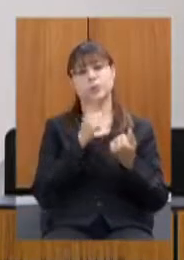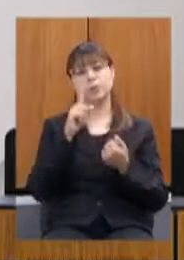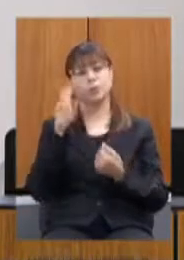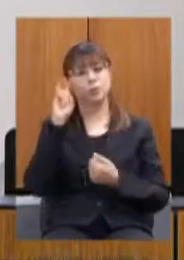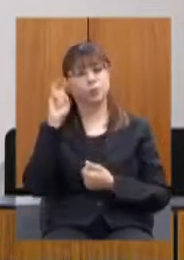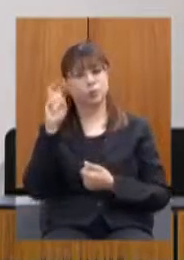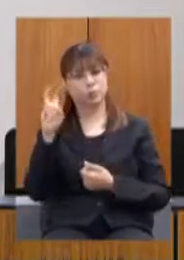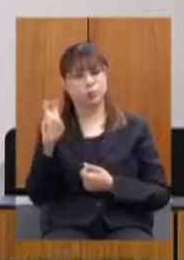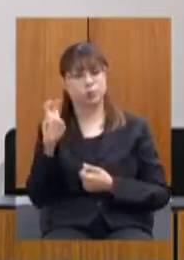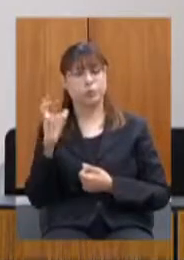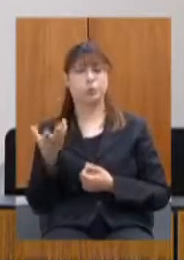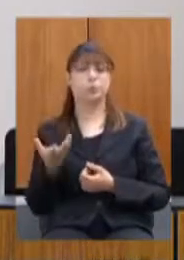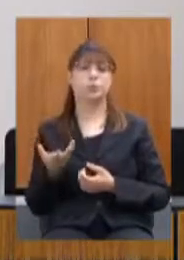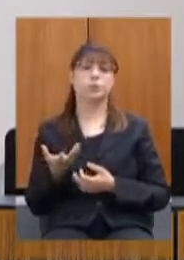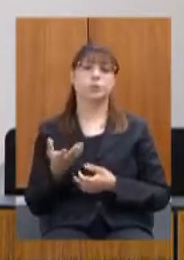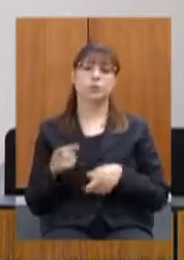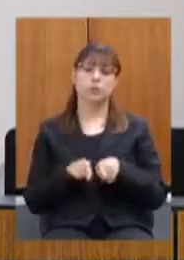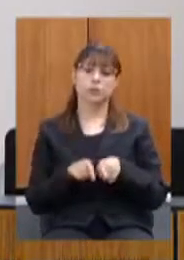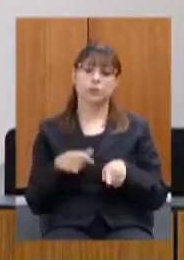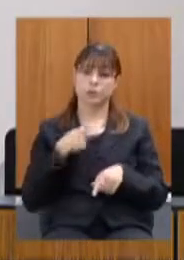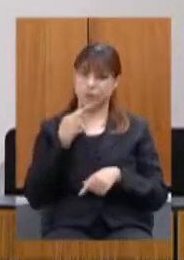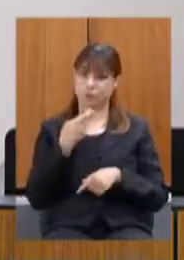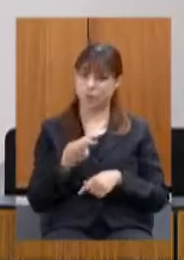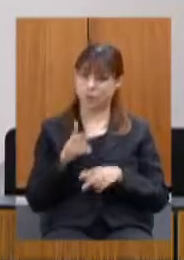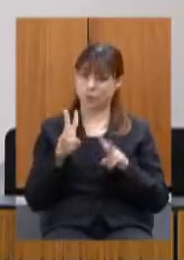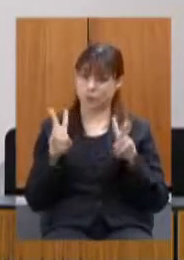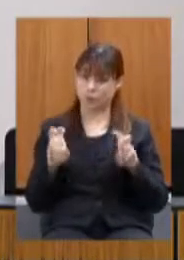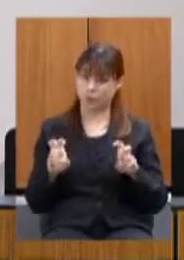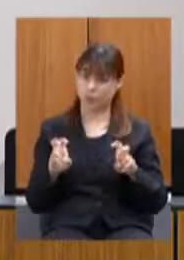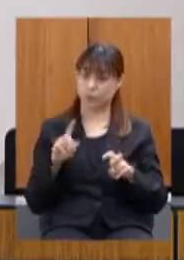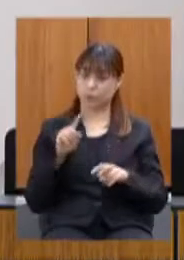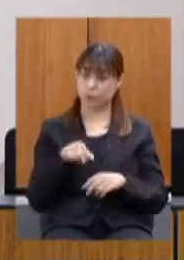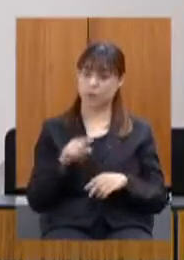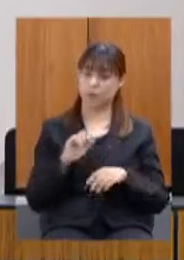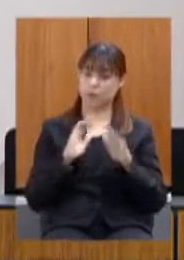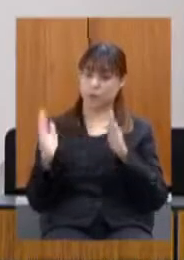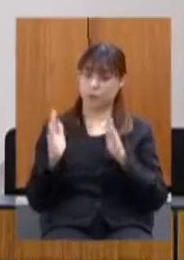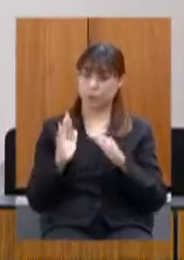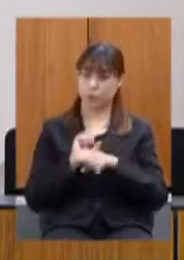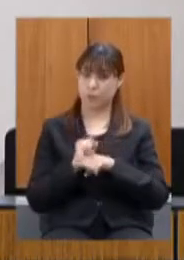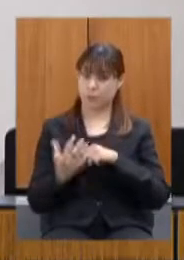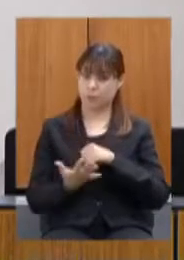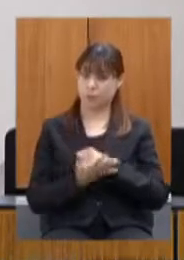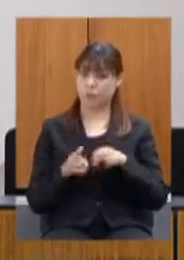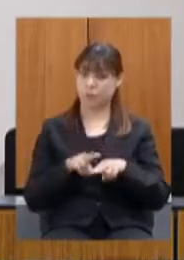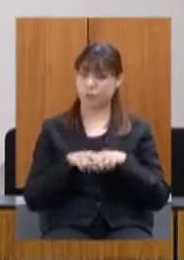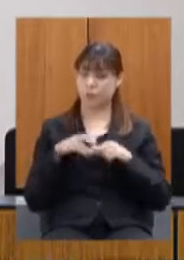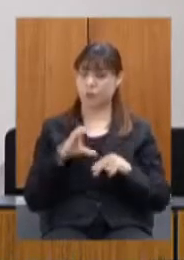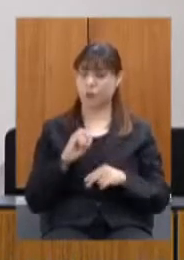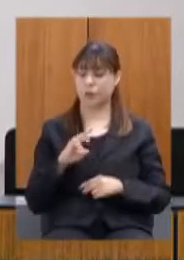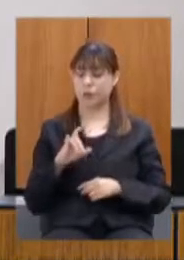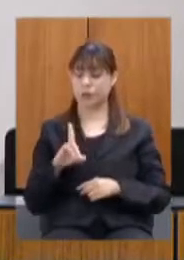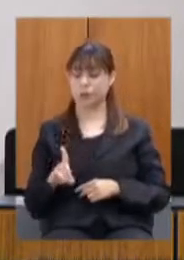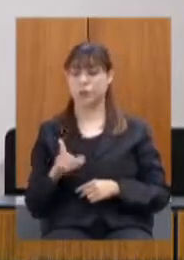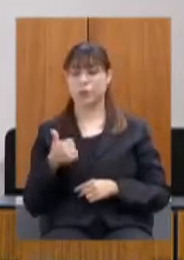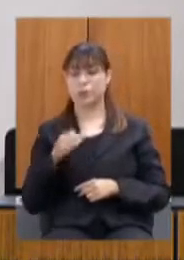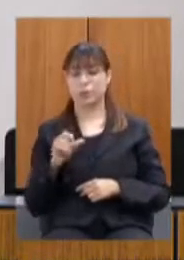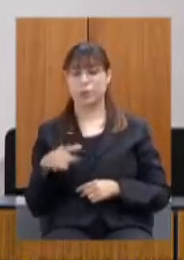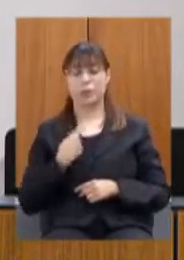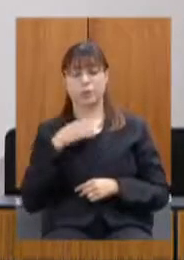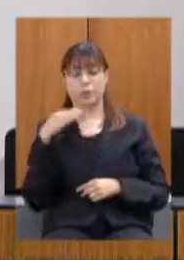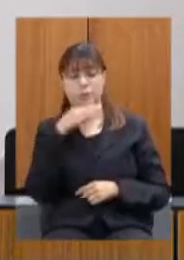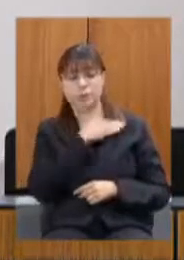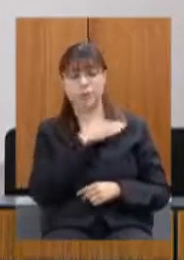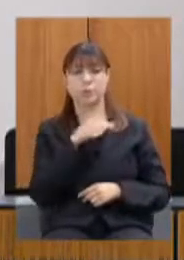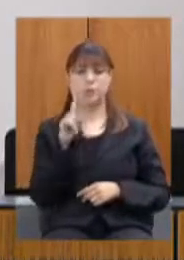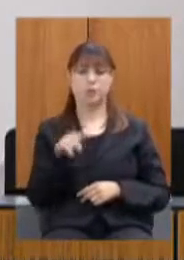Blanc portanto estou aqui falando de ações dentro do escopo da pandemia causadas pela gente do covid-19 e a gente tem acompanhado como o setor